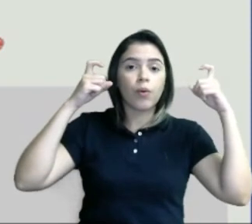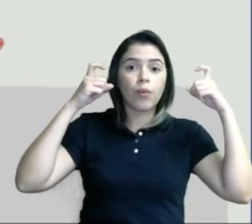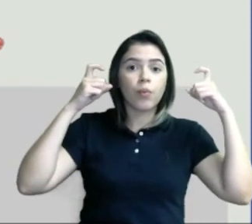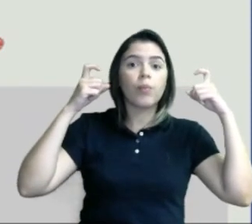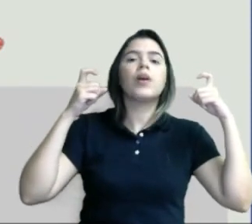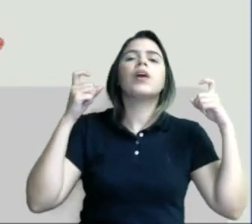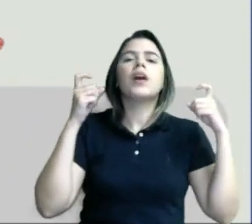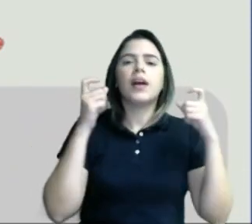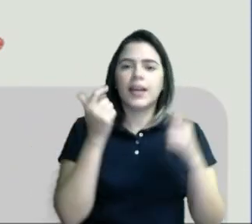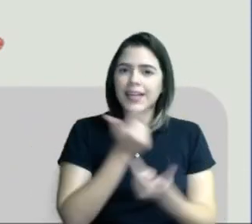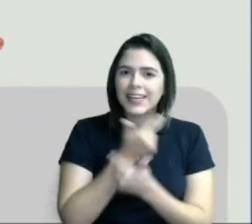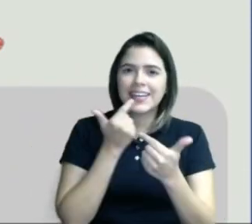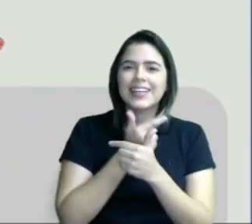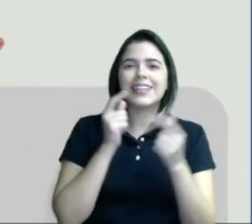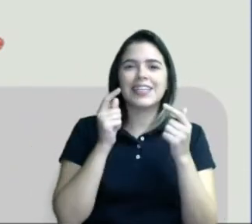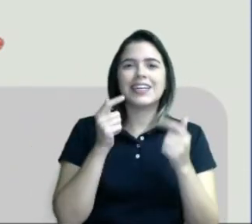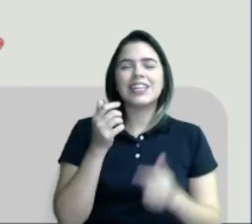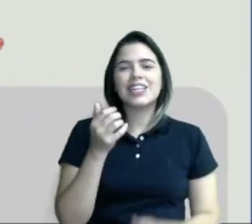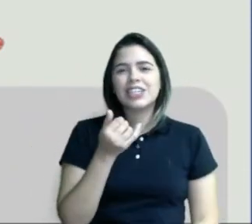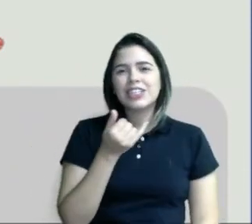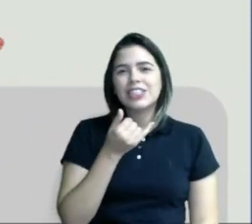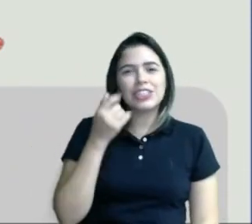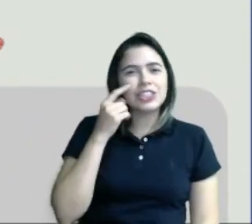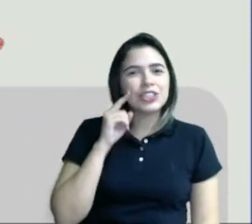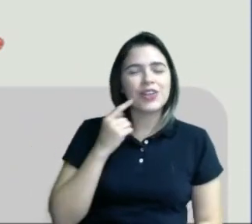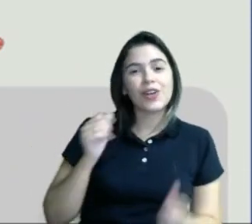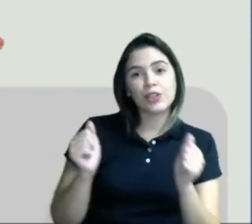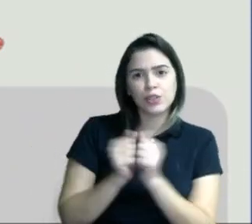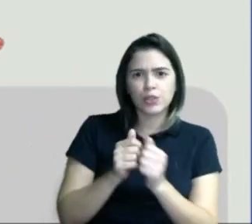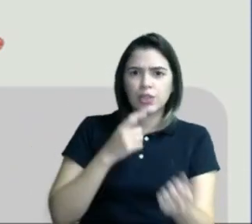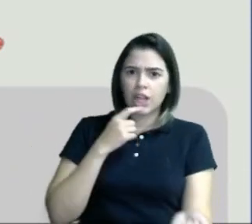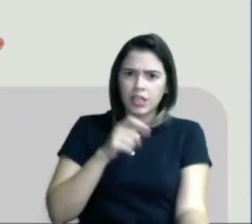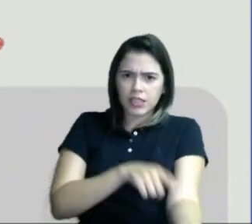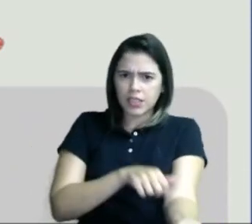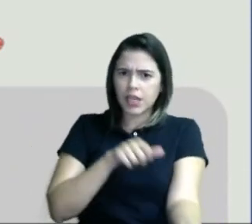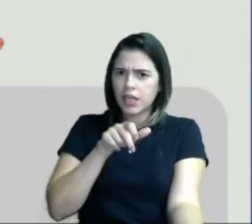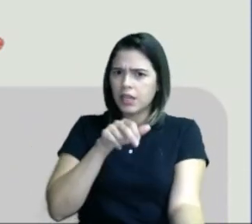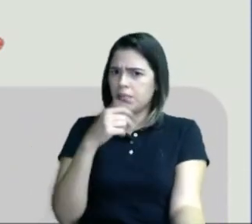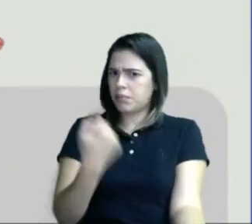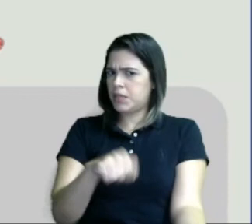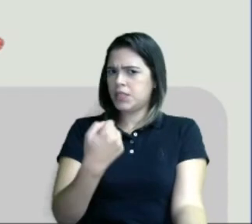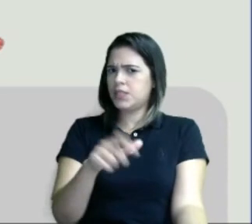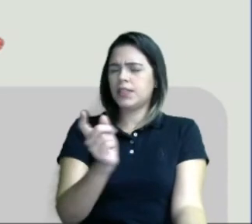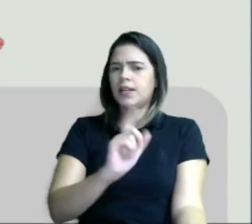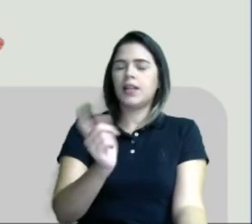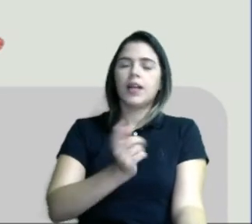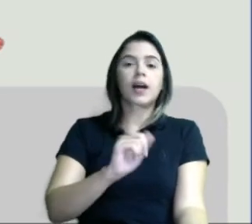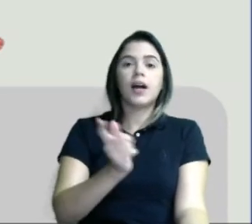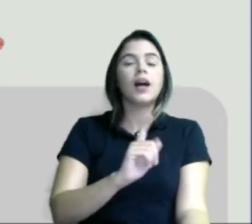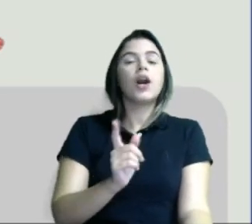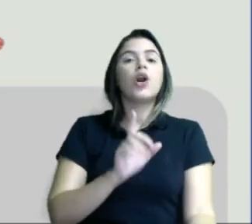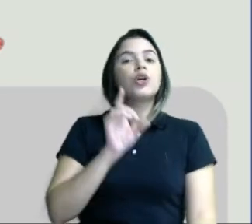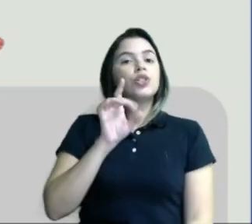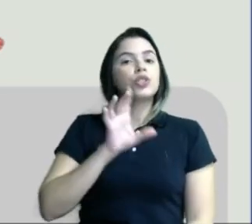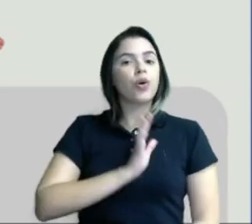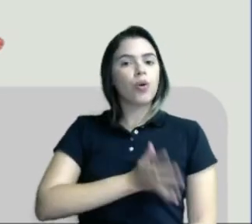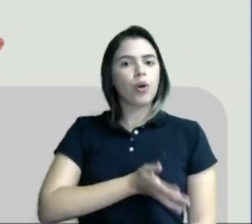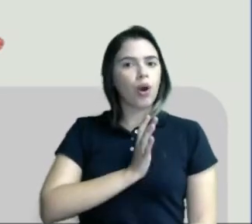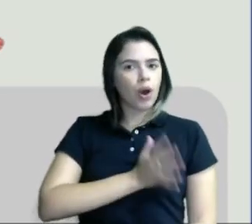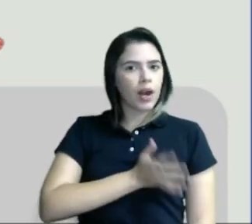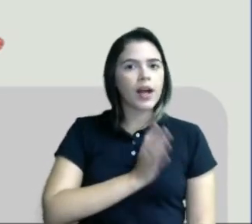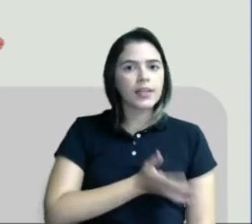junto. Não precisa de laço sanguíneo. Apenas ter um grande coração.